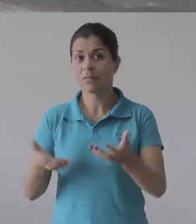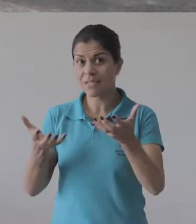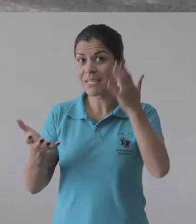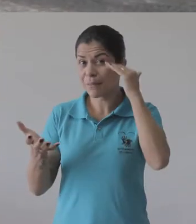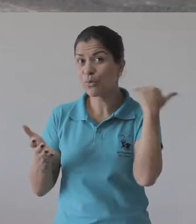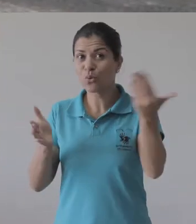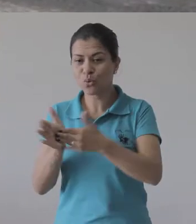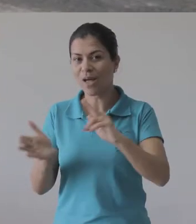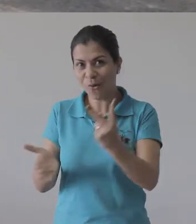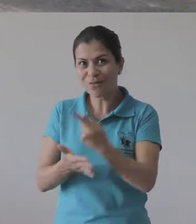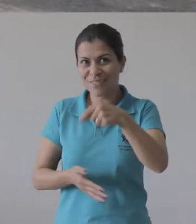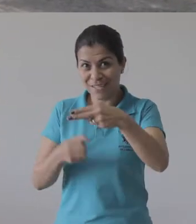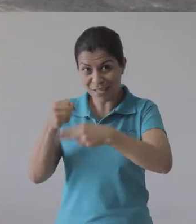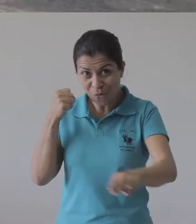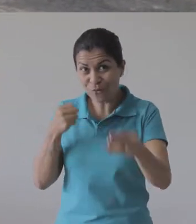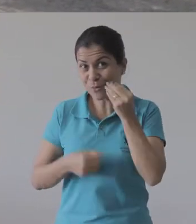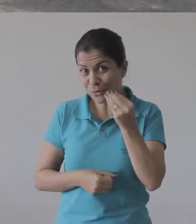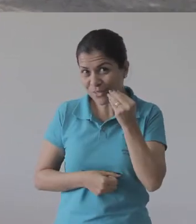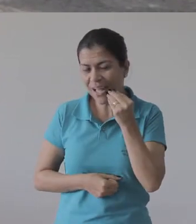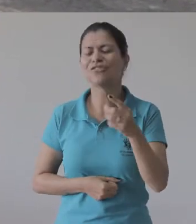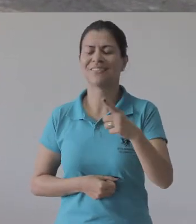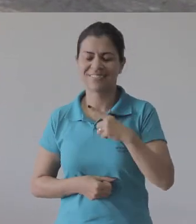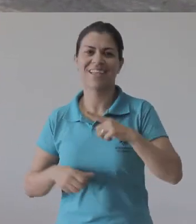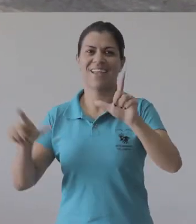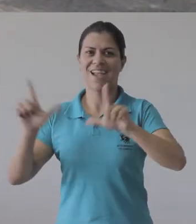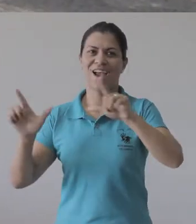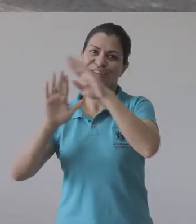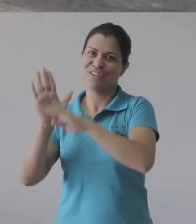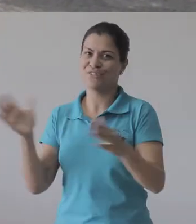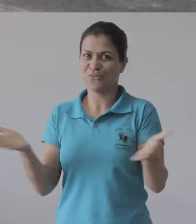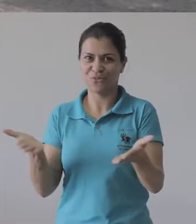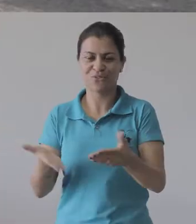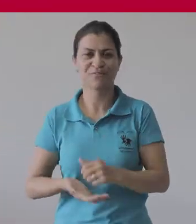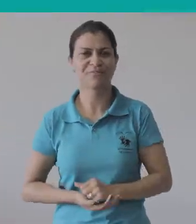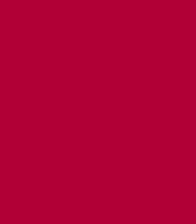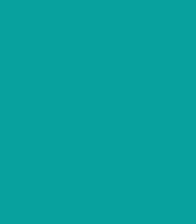Quer saber o que vai rolar de entretenimento e oportunidades na UFIS? Confira então a agenda de hoje.